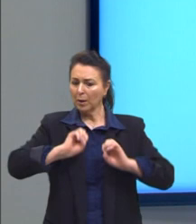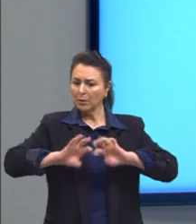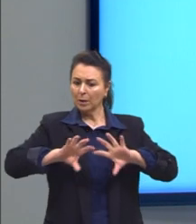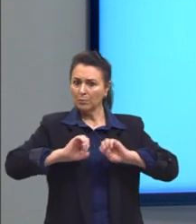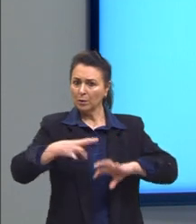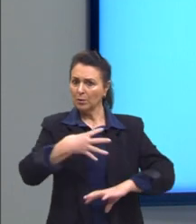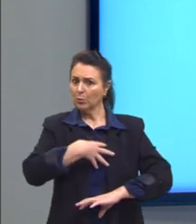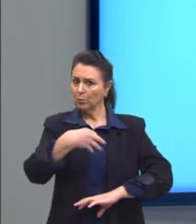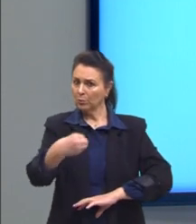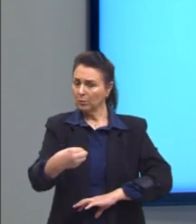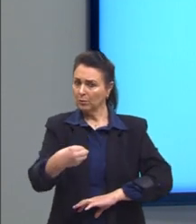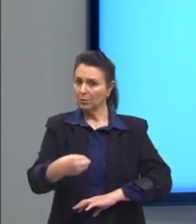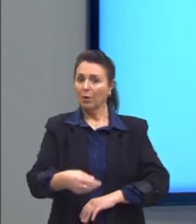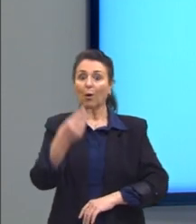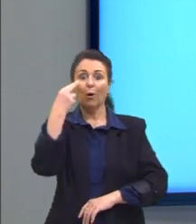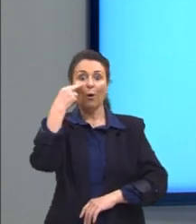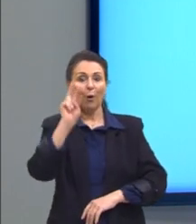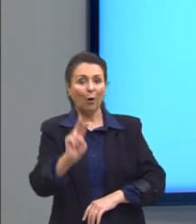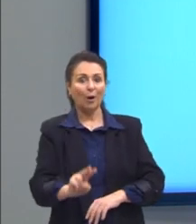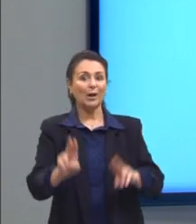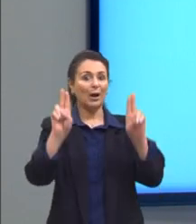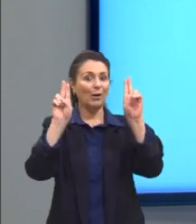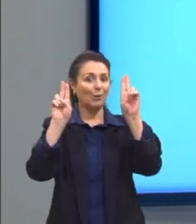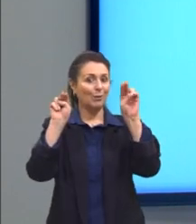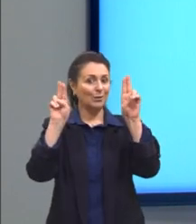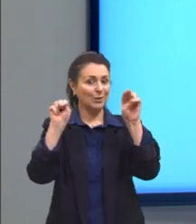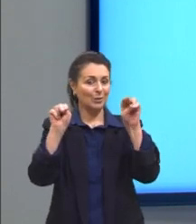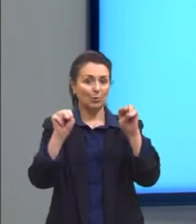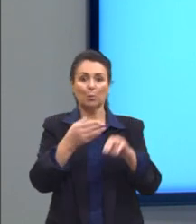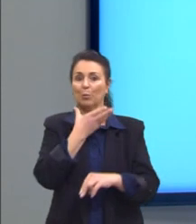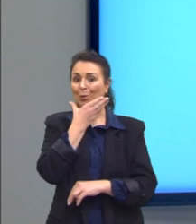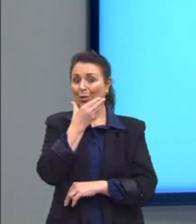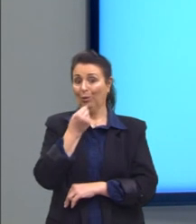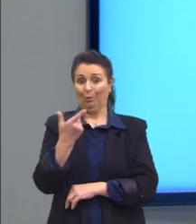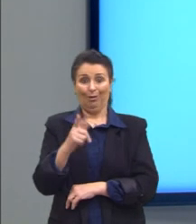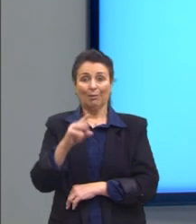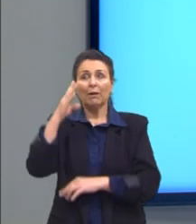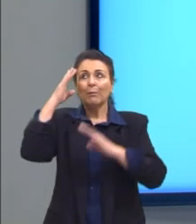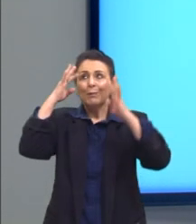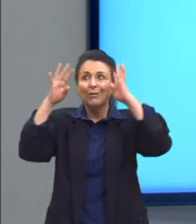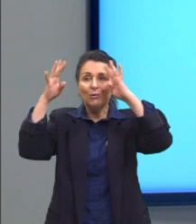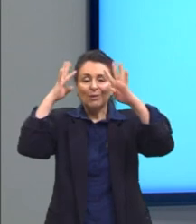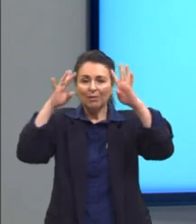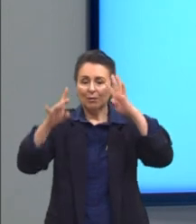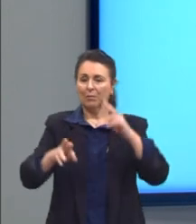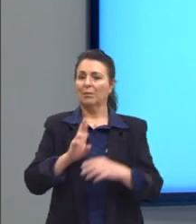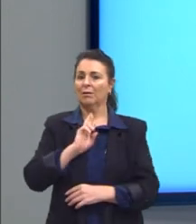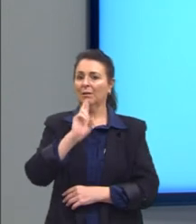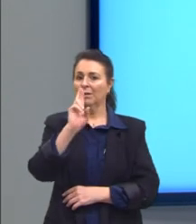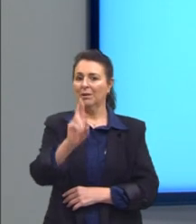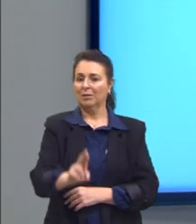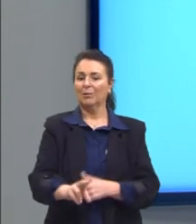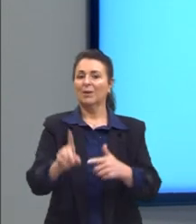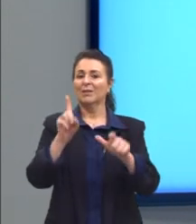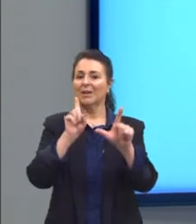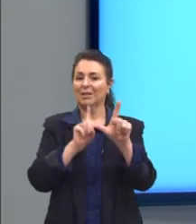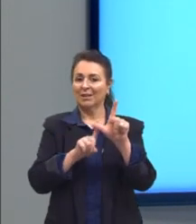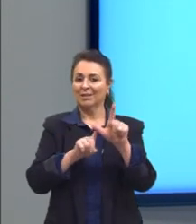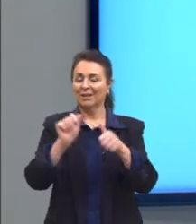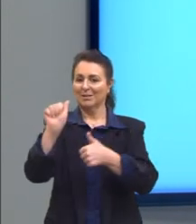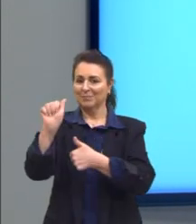Lembrando, gente, o título. O Menino Sem Imaginação. A nossa resposta aqui é a letra A.